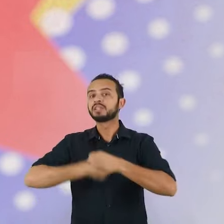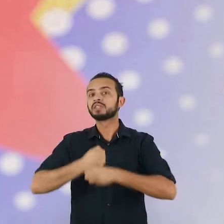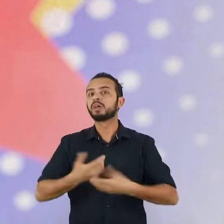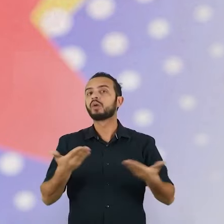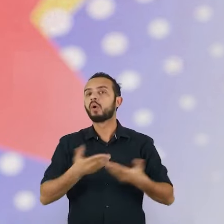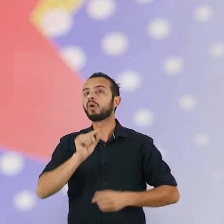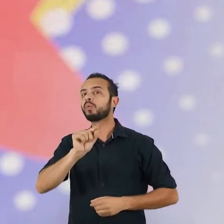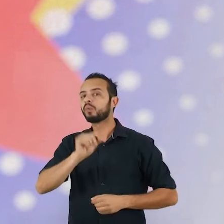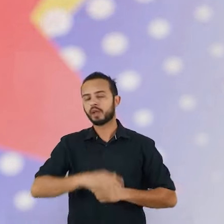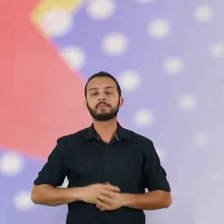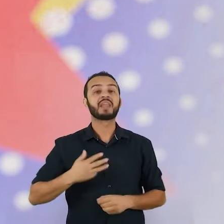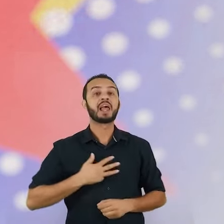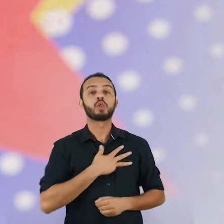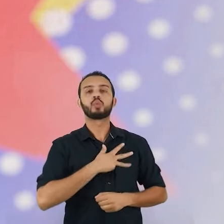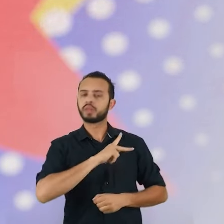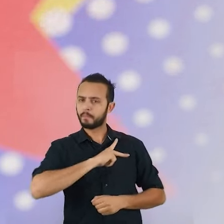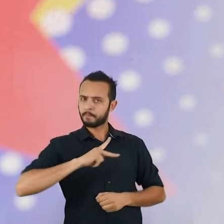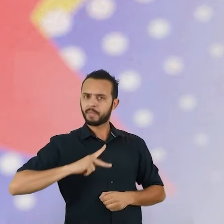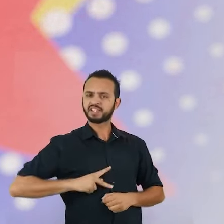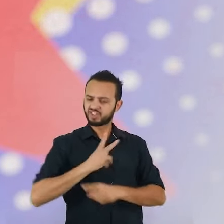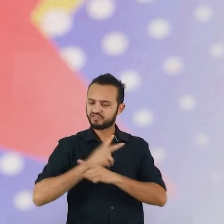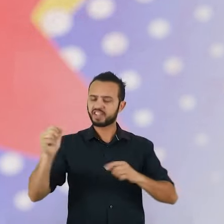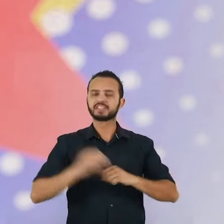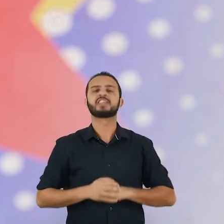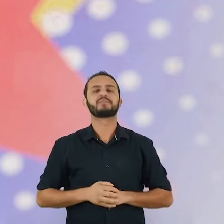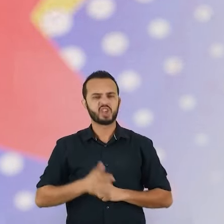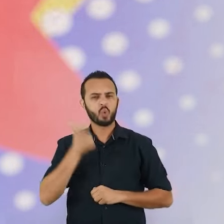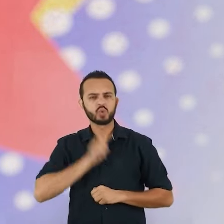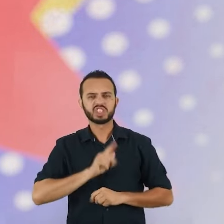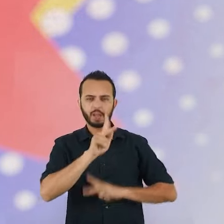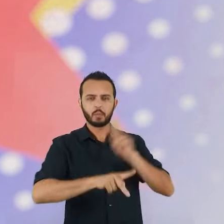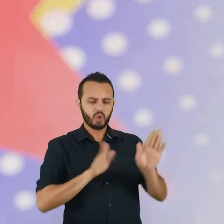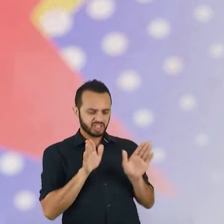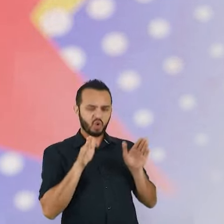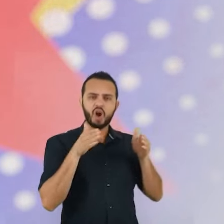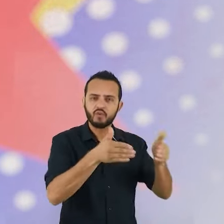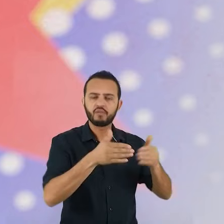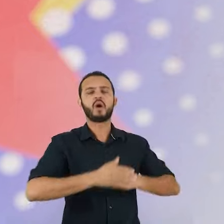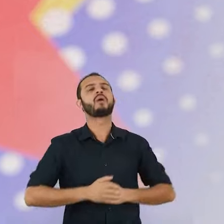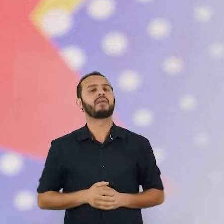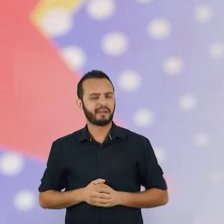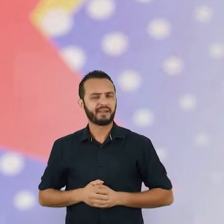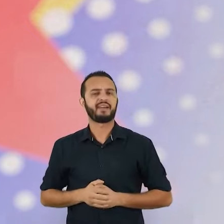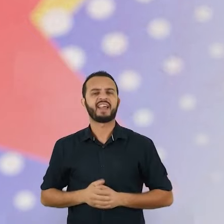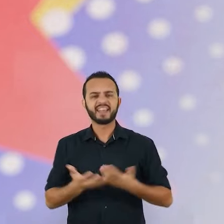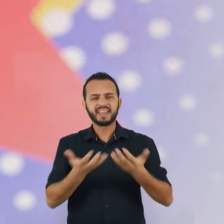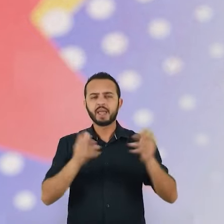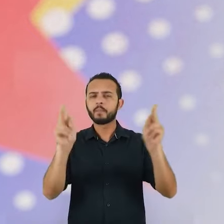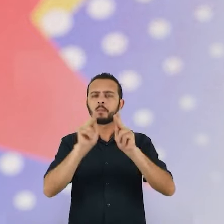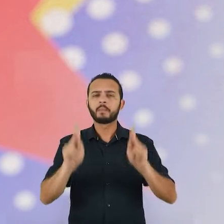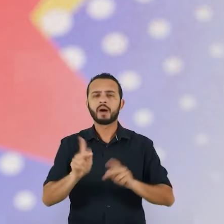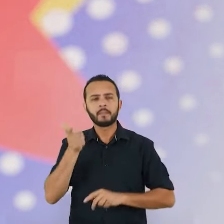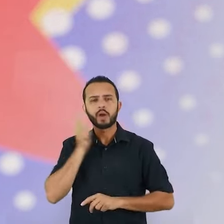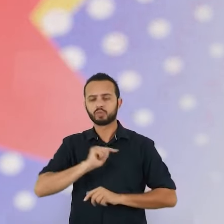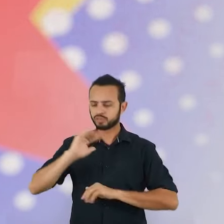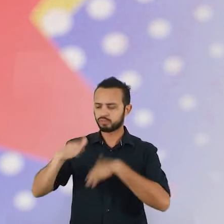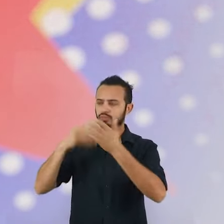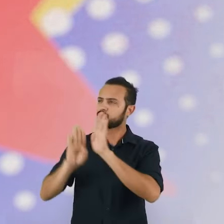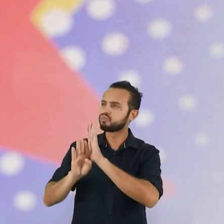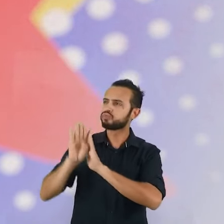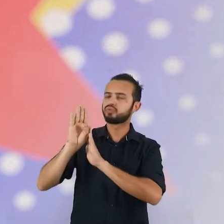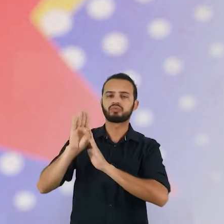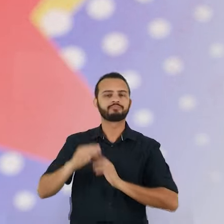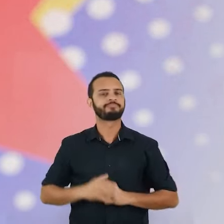é elegermos Lula presidente e colocarmos o povo no orçamento. Queremos paz para poder crescer e